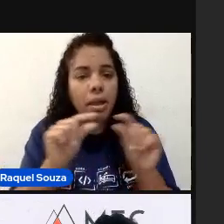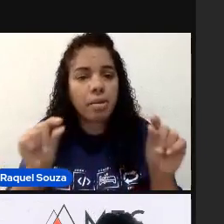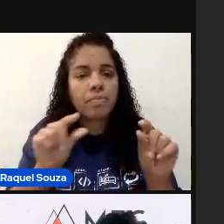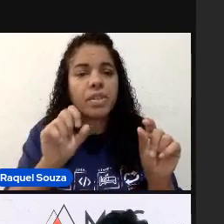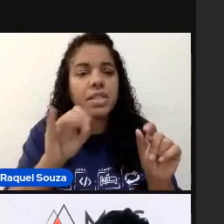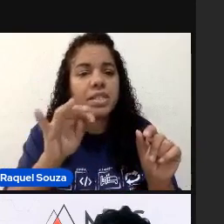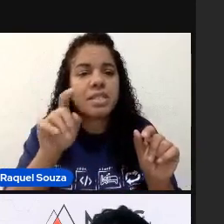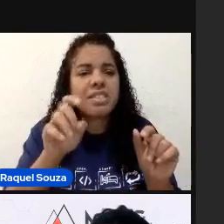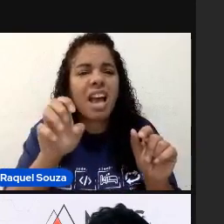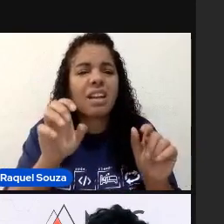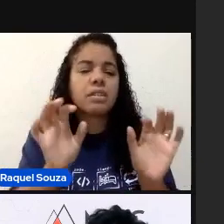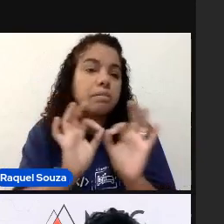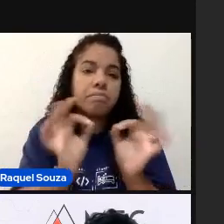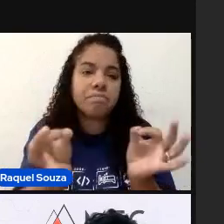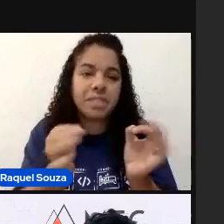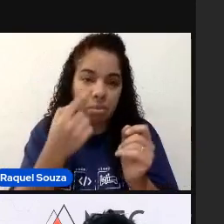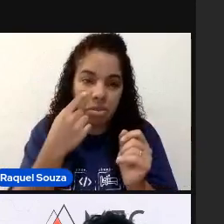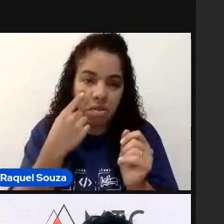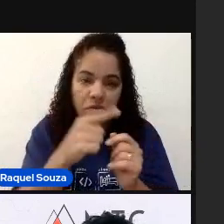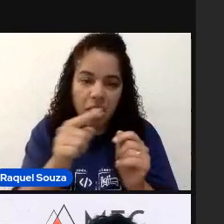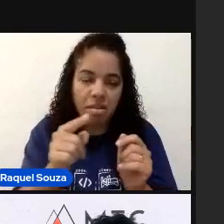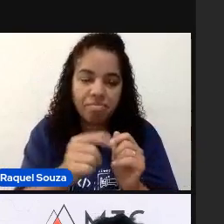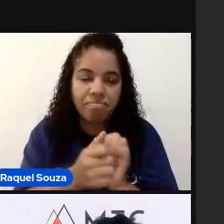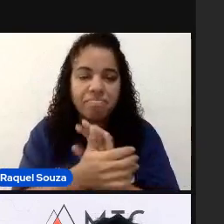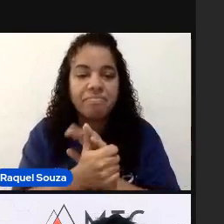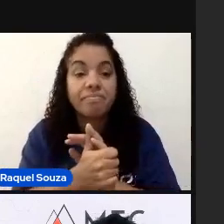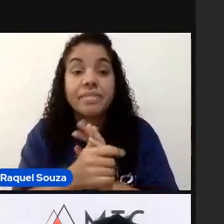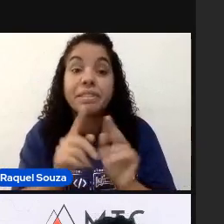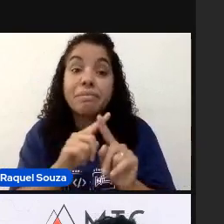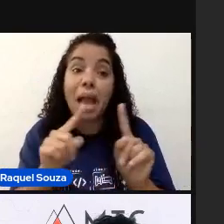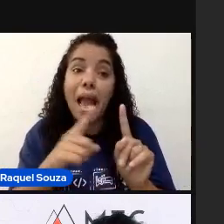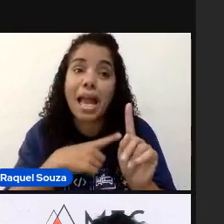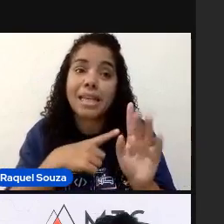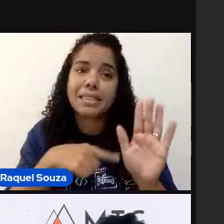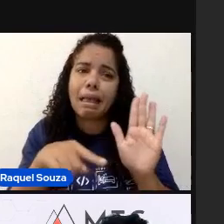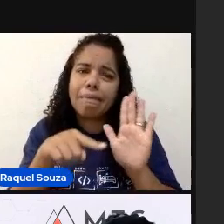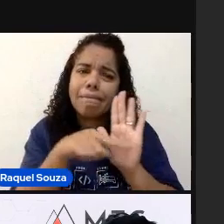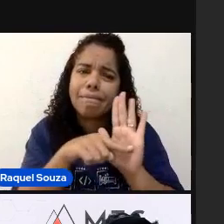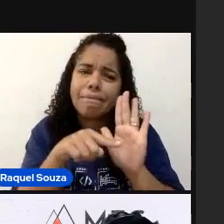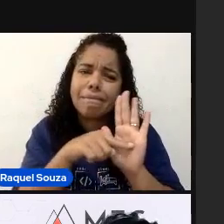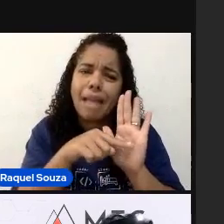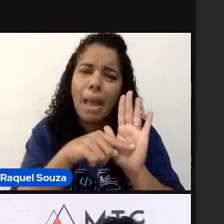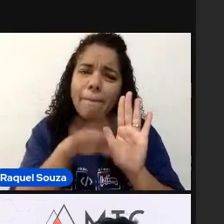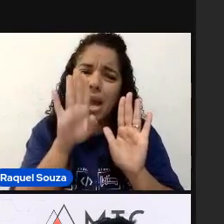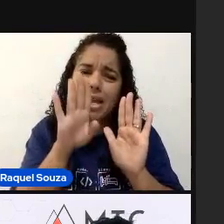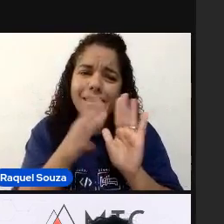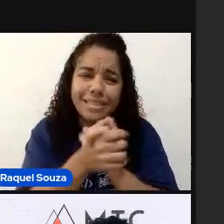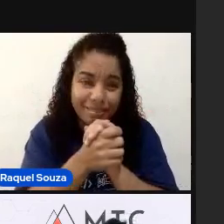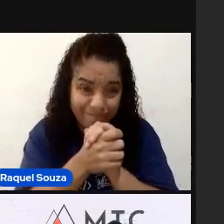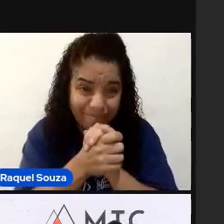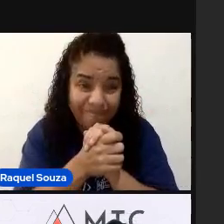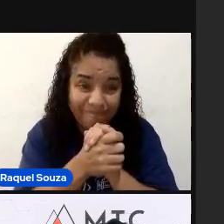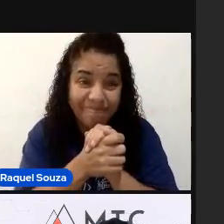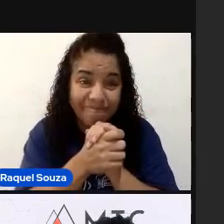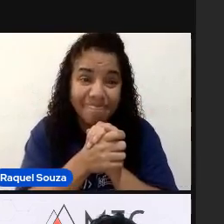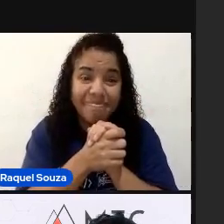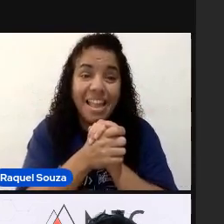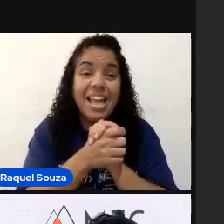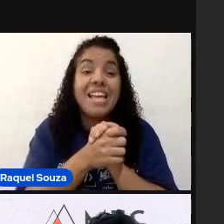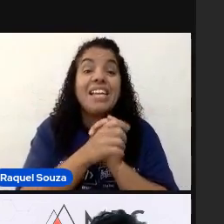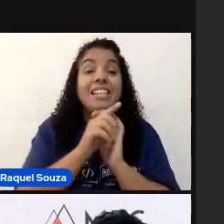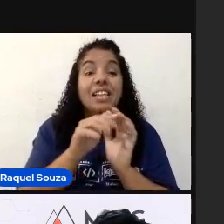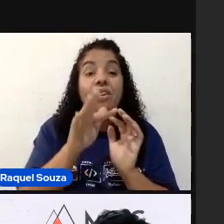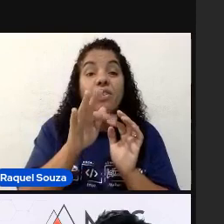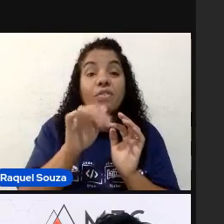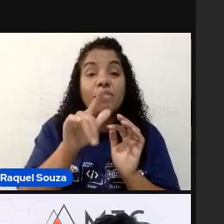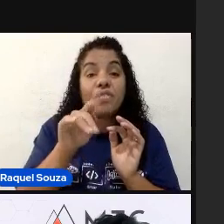Vocês vão ver. Eu vou mostrar para vocês. Mas tem bem mais pontos negativos. Então, o Flutter